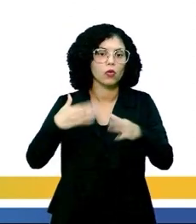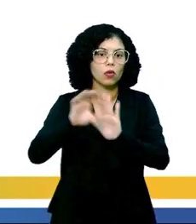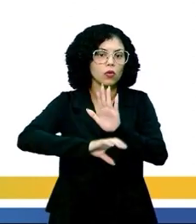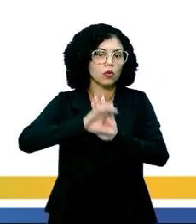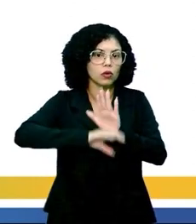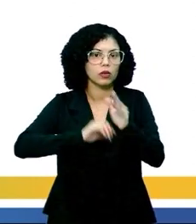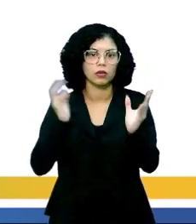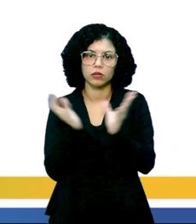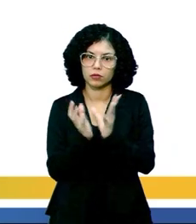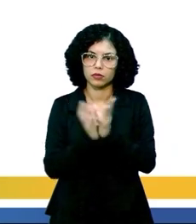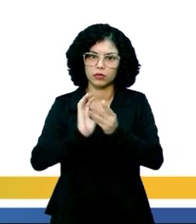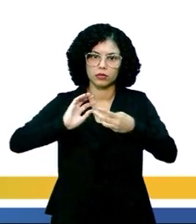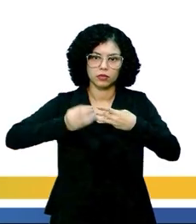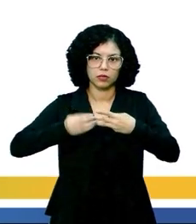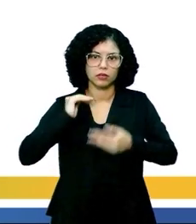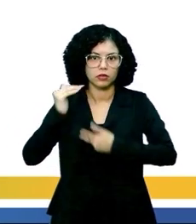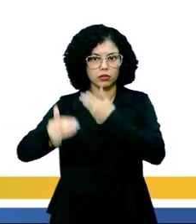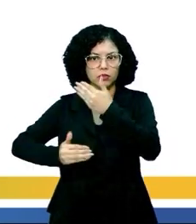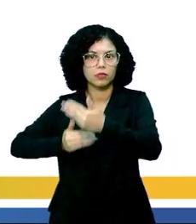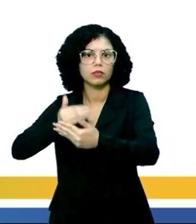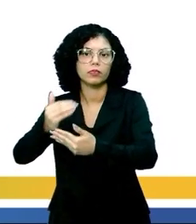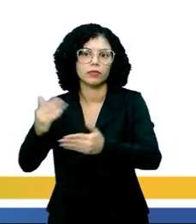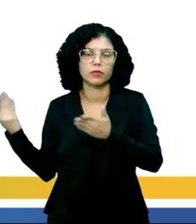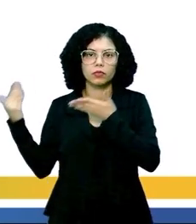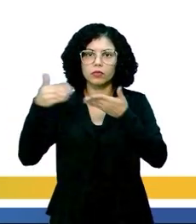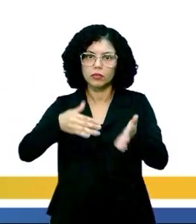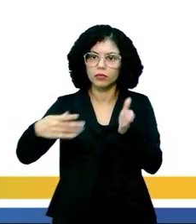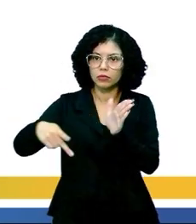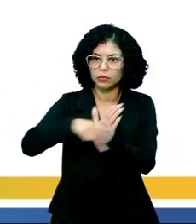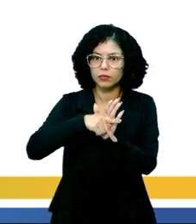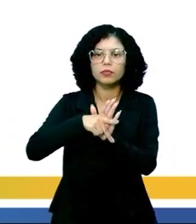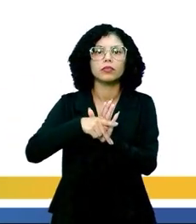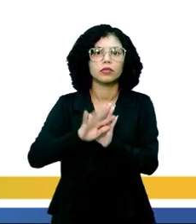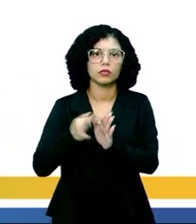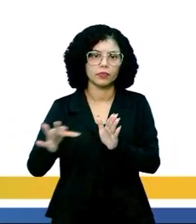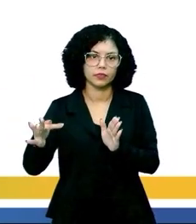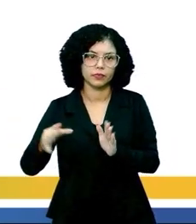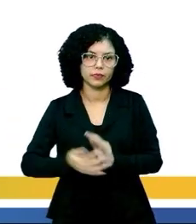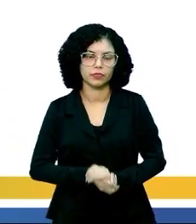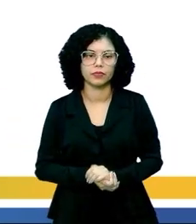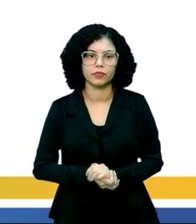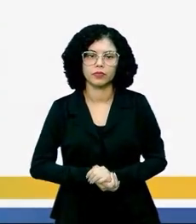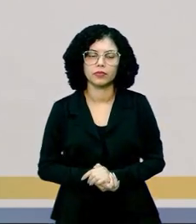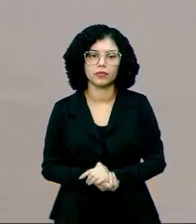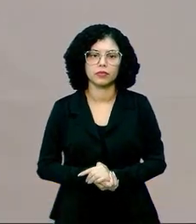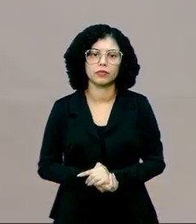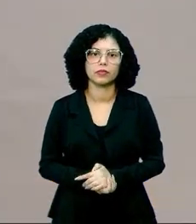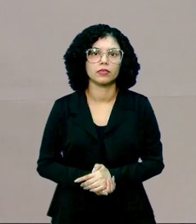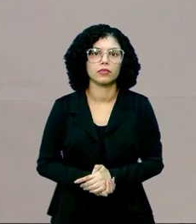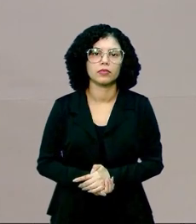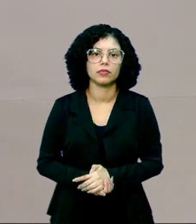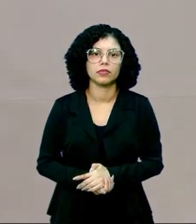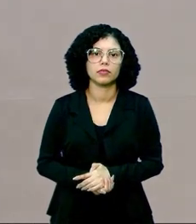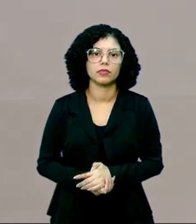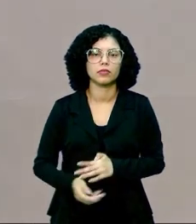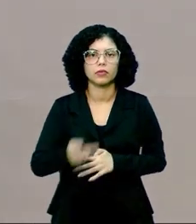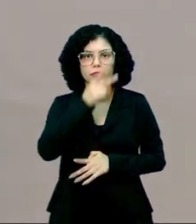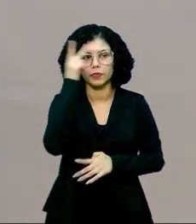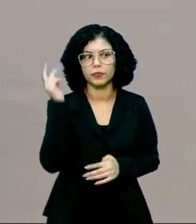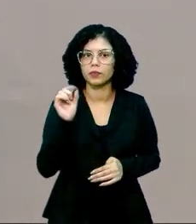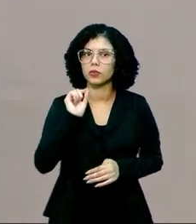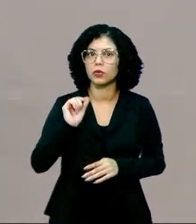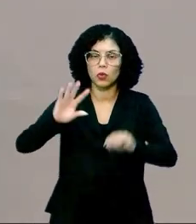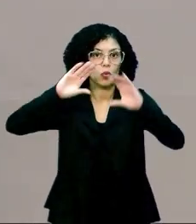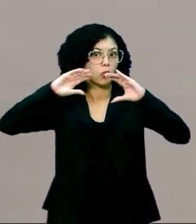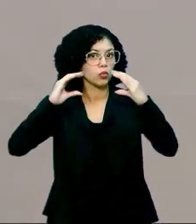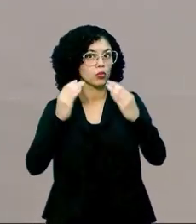tecido? É um conjunto de células que desempenham uma função específica. Pessoal, no